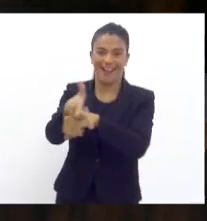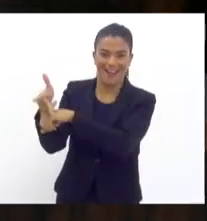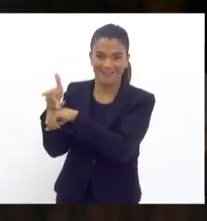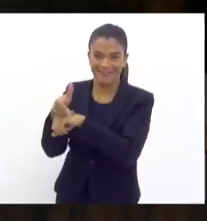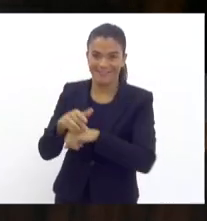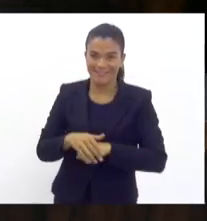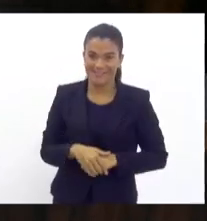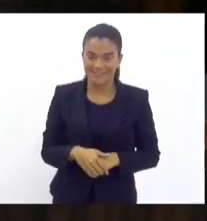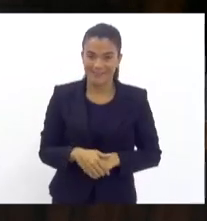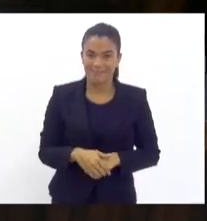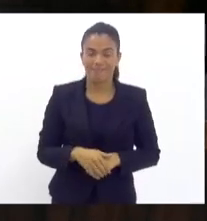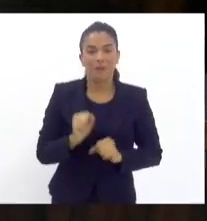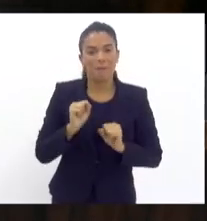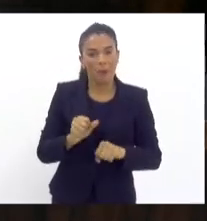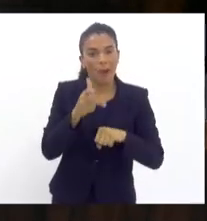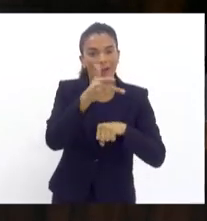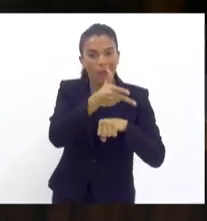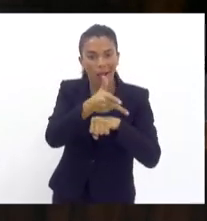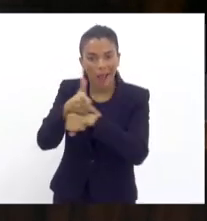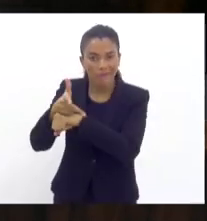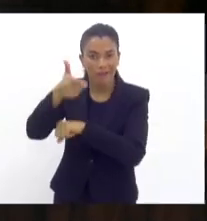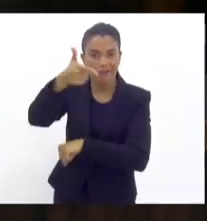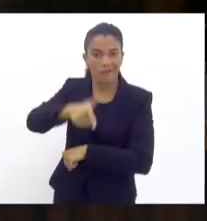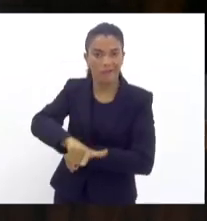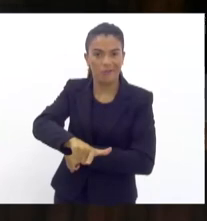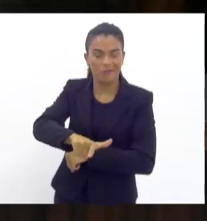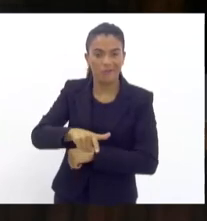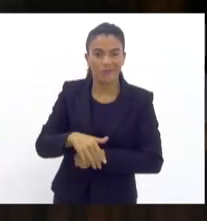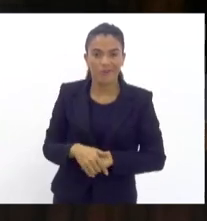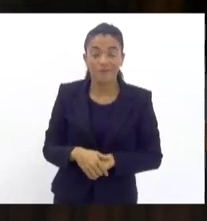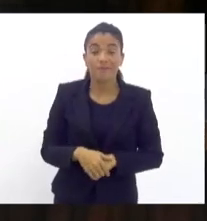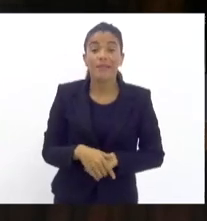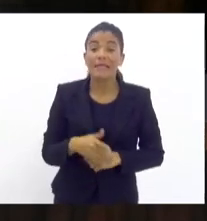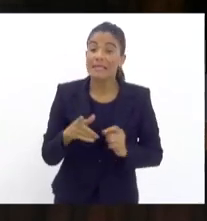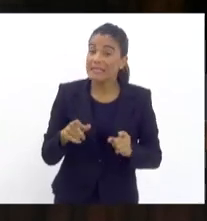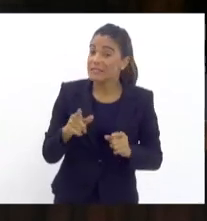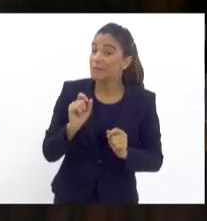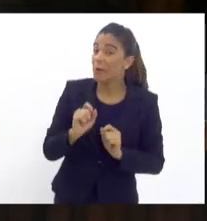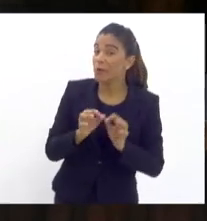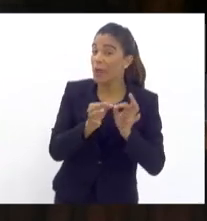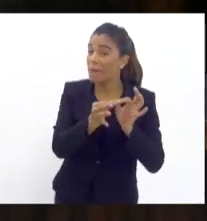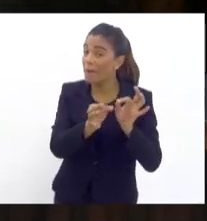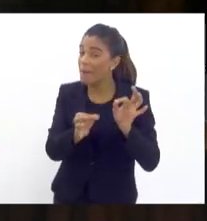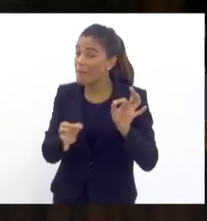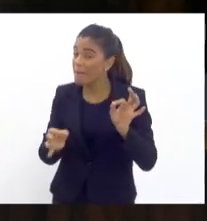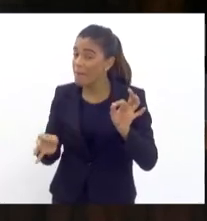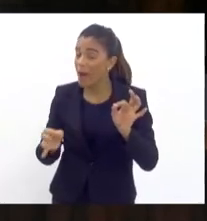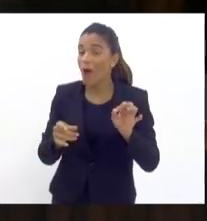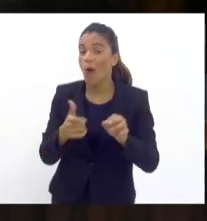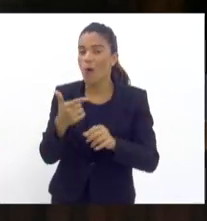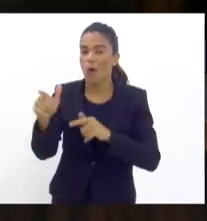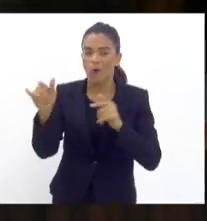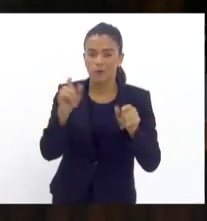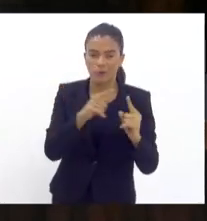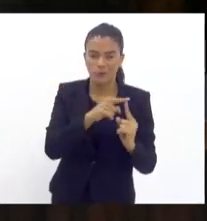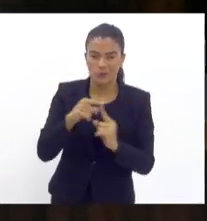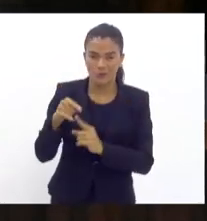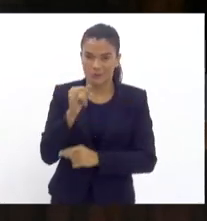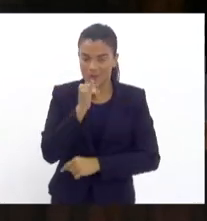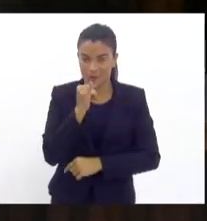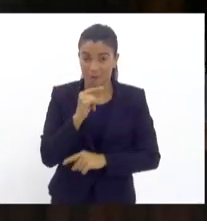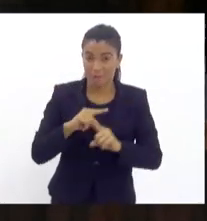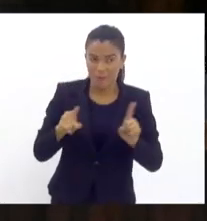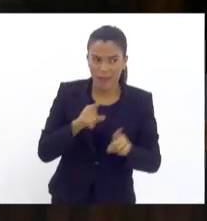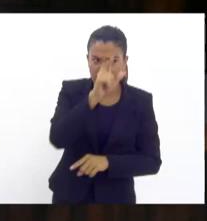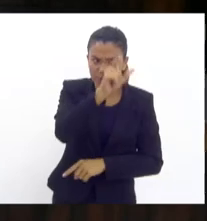Ela pode refazer tudo. e isso nós poderíamos estender para outros exemplos. Mas